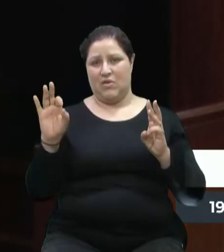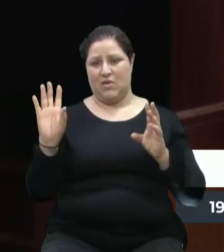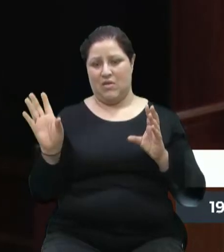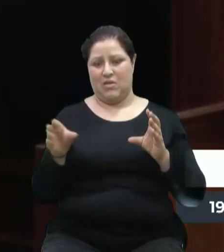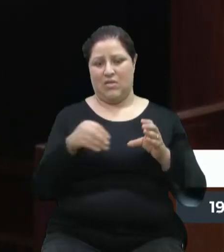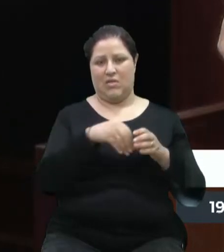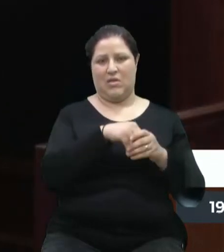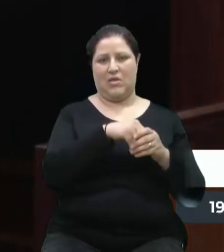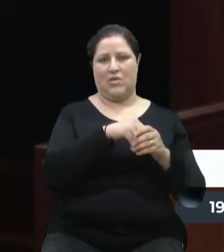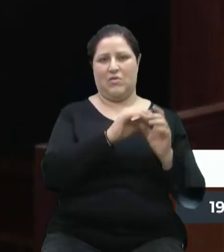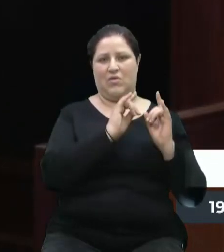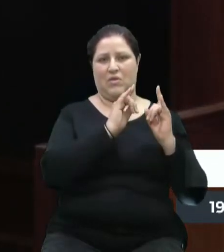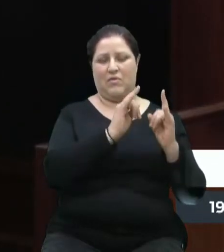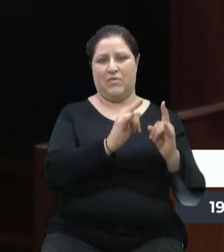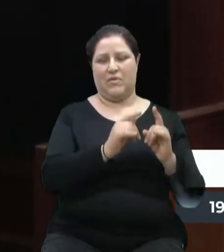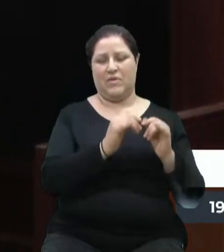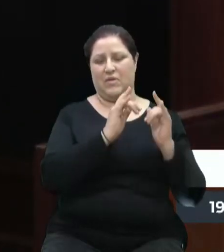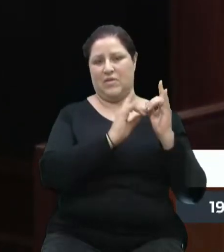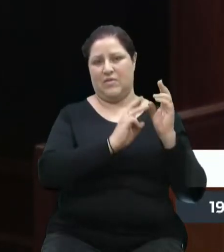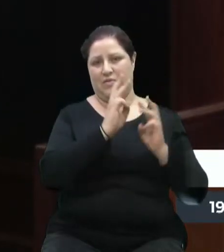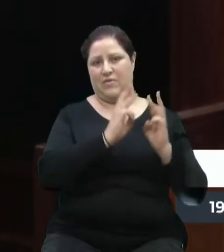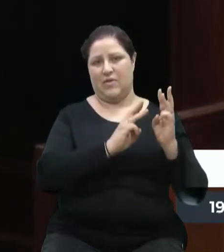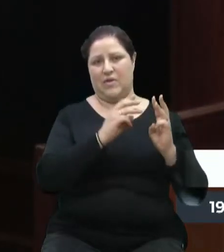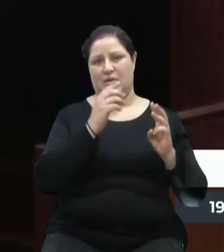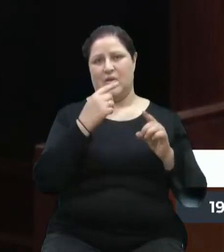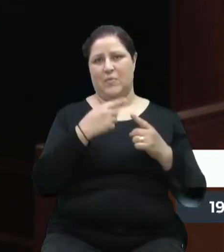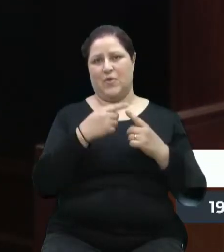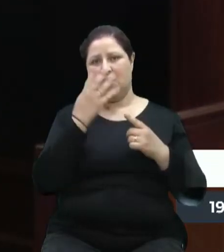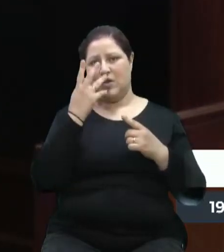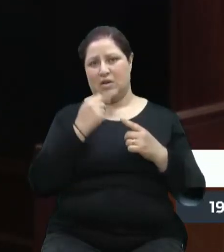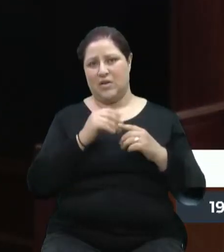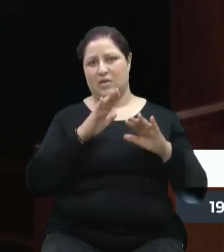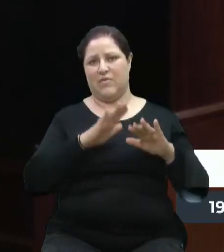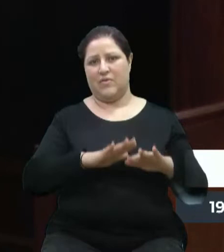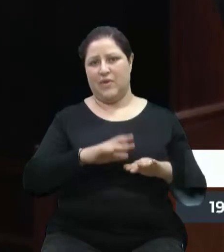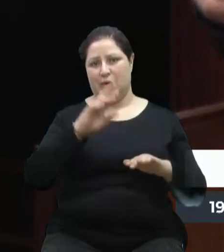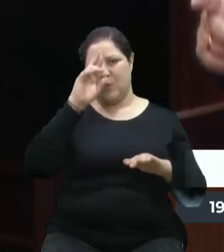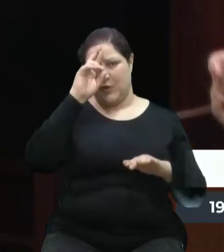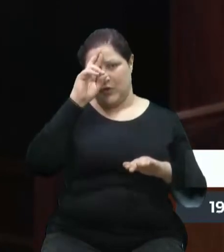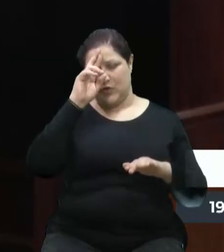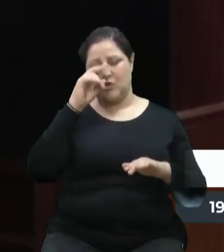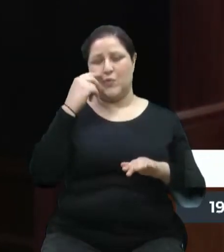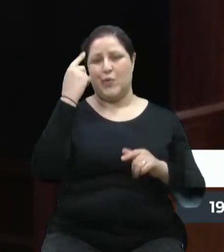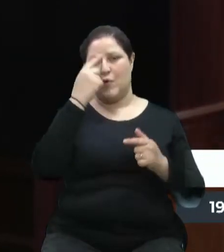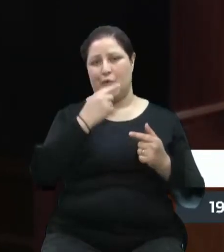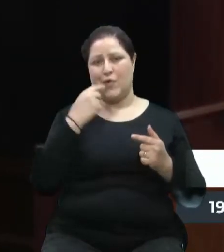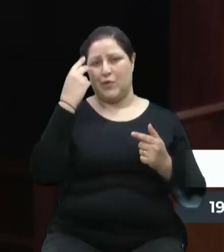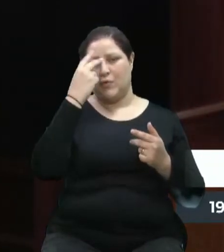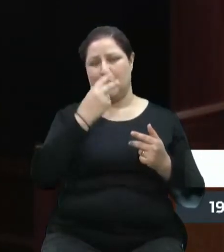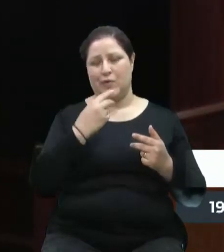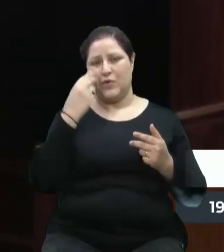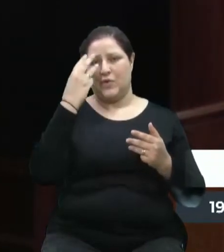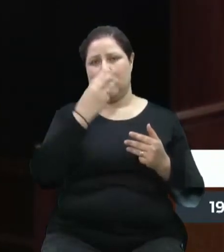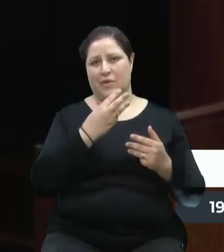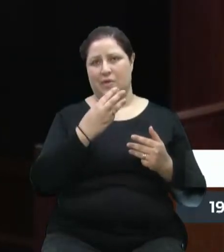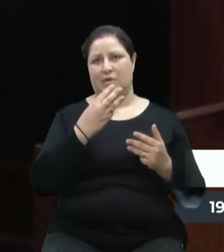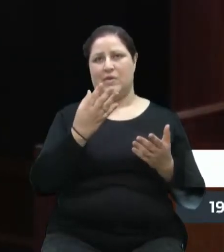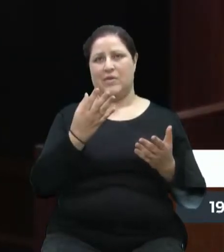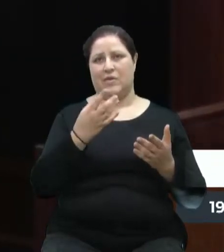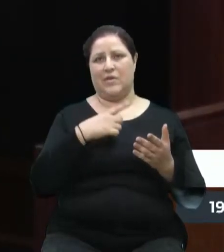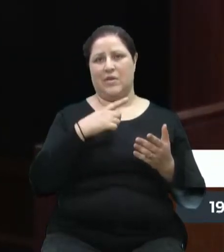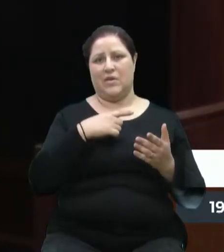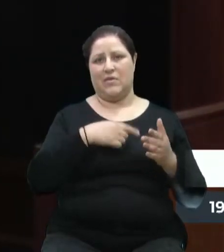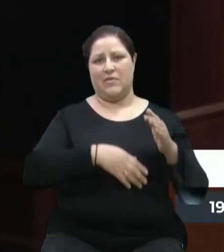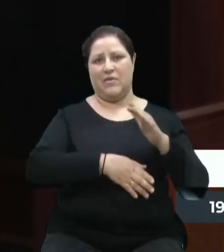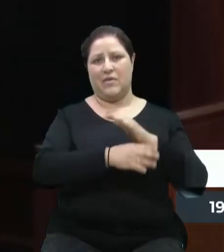Elas fazem todo o percurso até dar o meio-dia, e assim vai indo, e vão ficando uma, duas horas dentro da van, fazendo 20, 30, 40